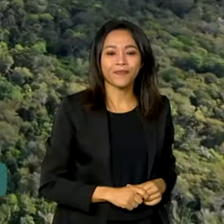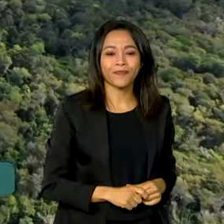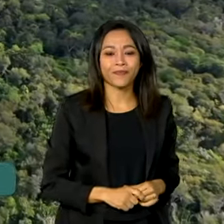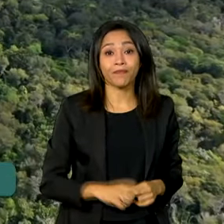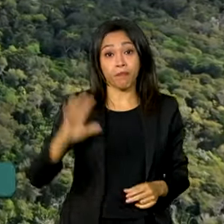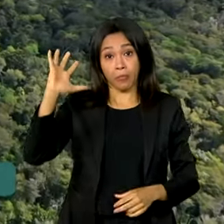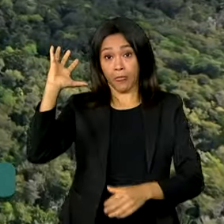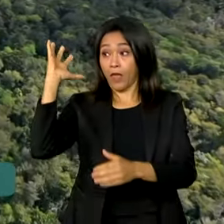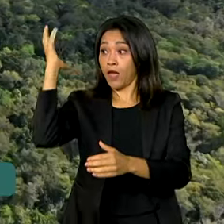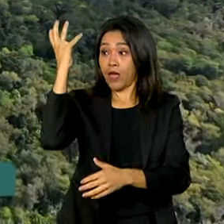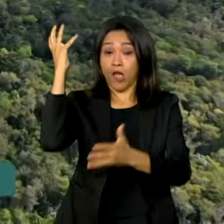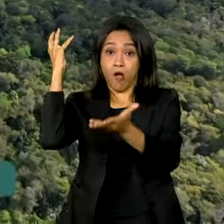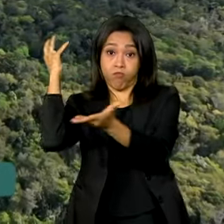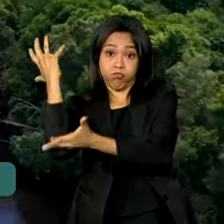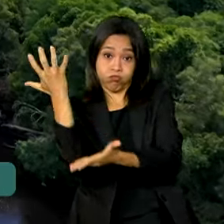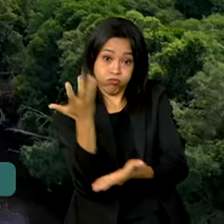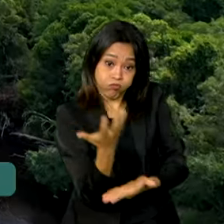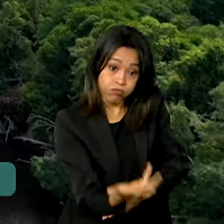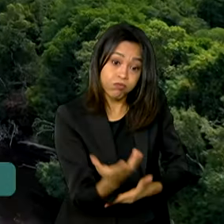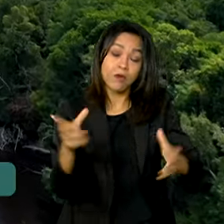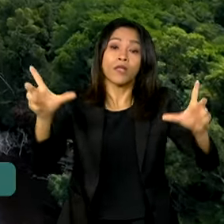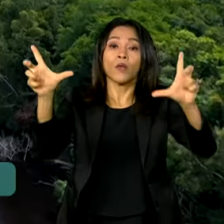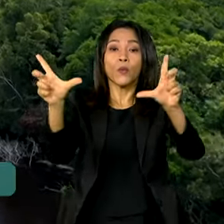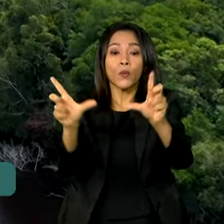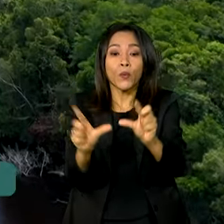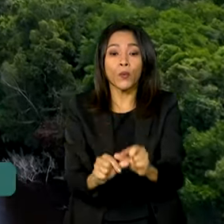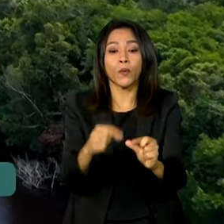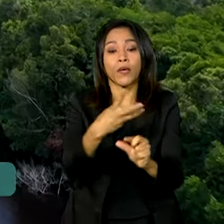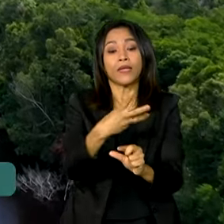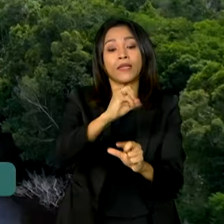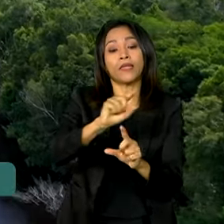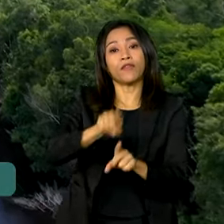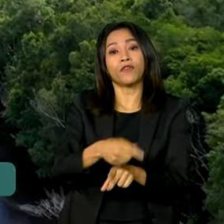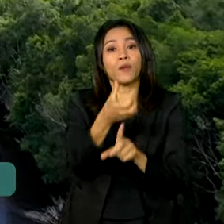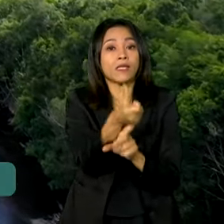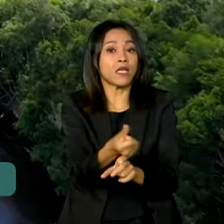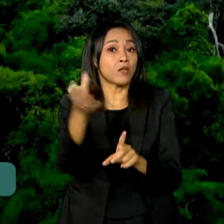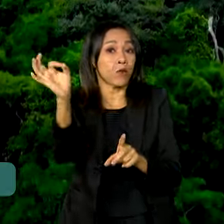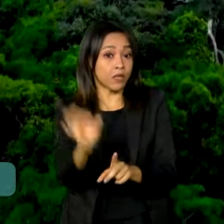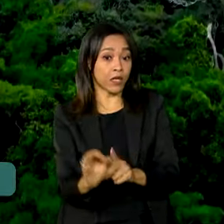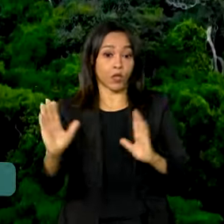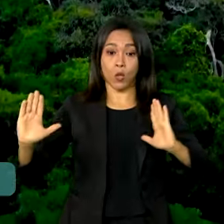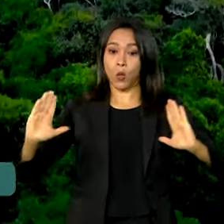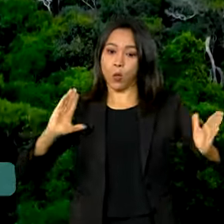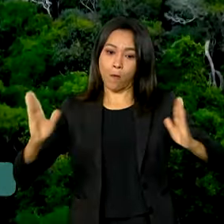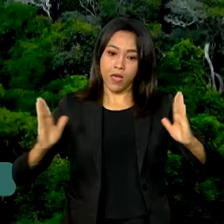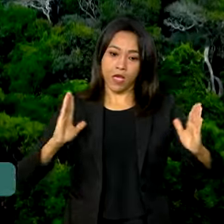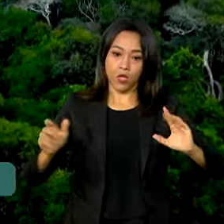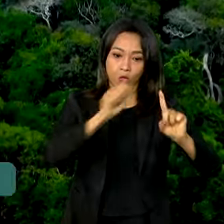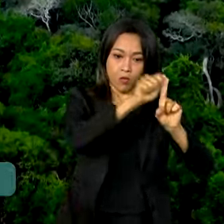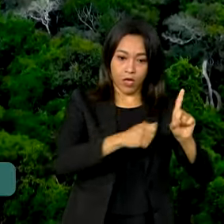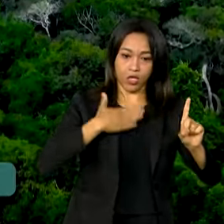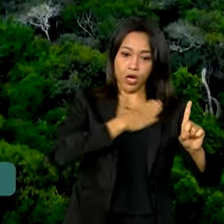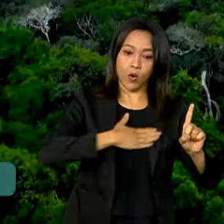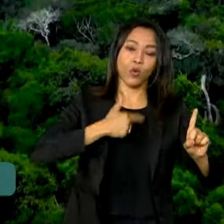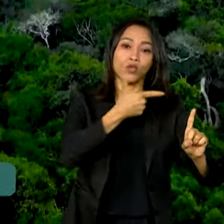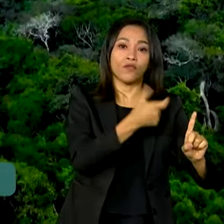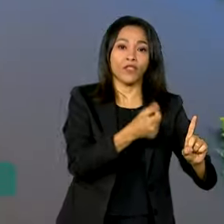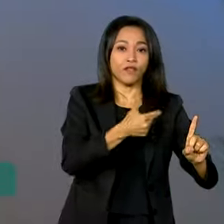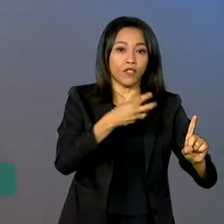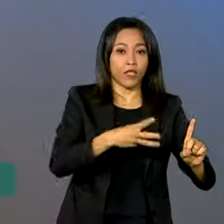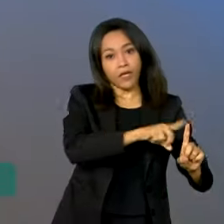O desmatamento na Amazônia teve queda de 30,6% no período entre agosto de 2023